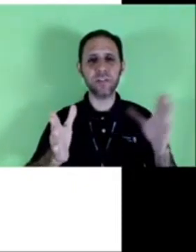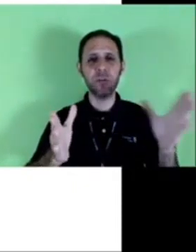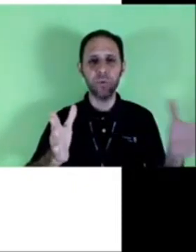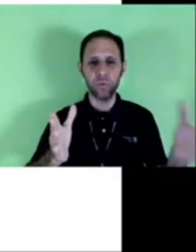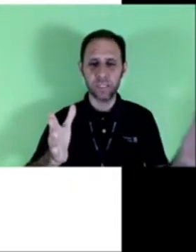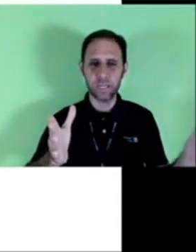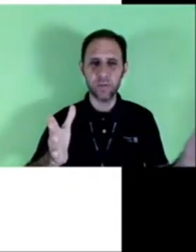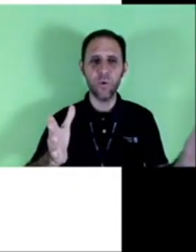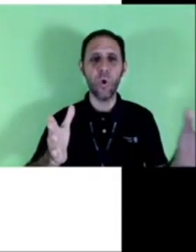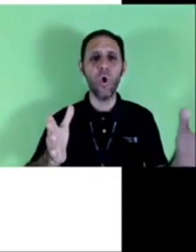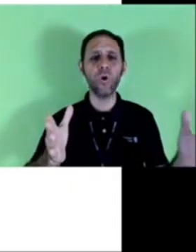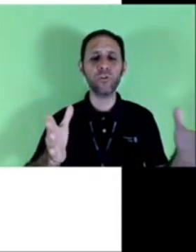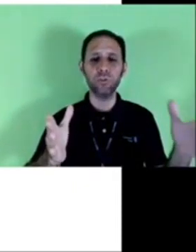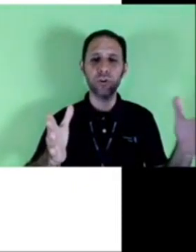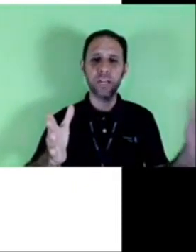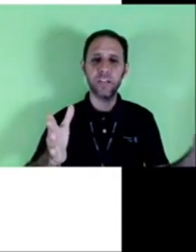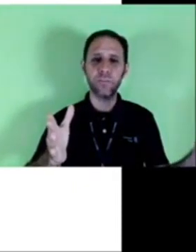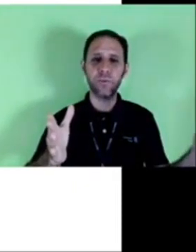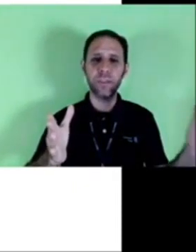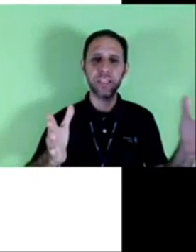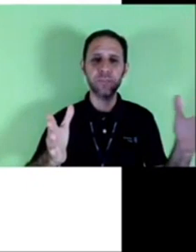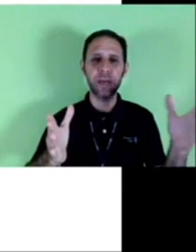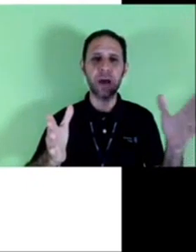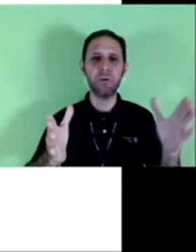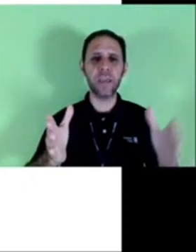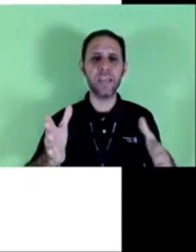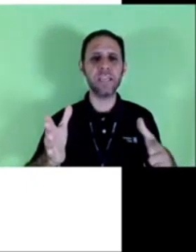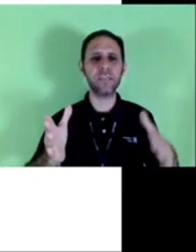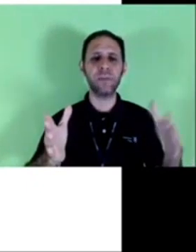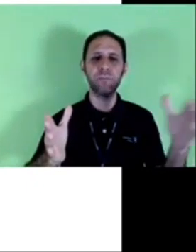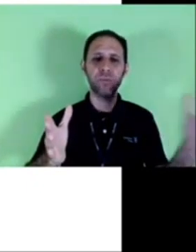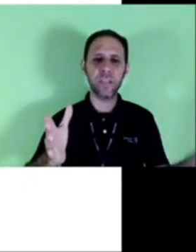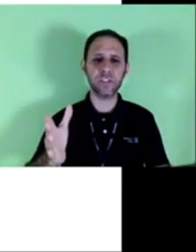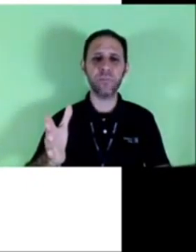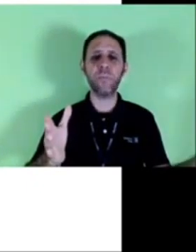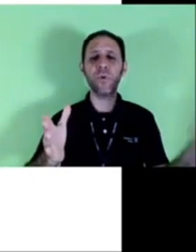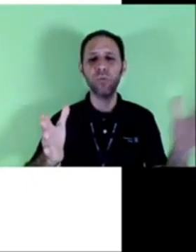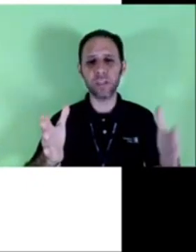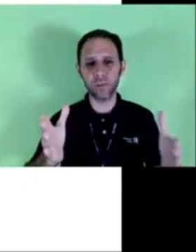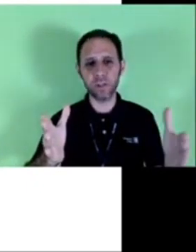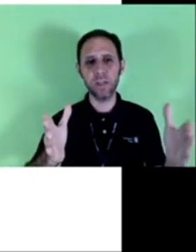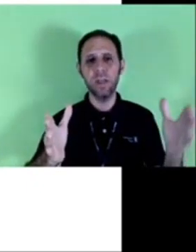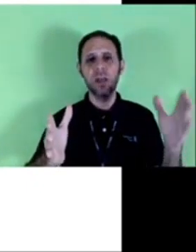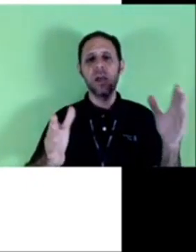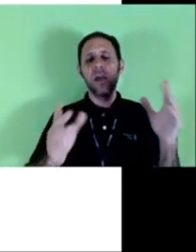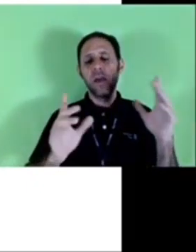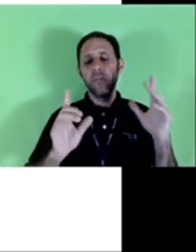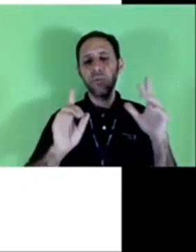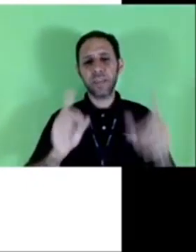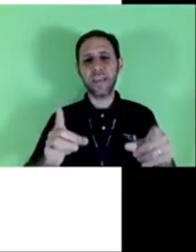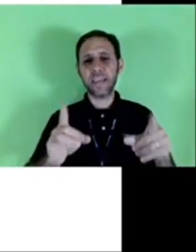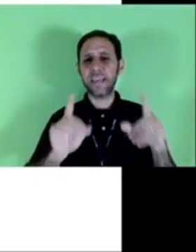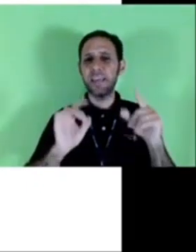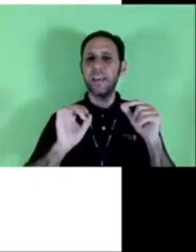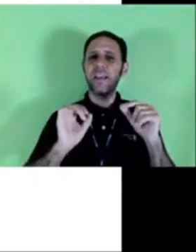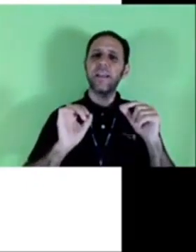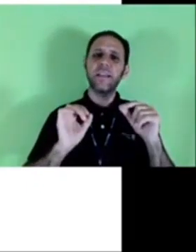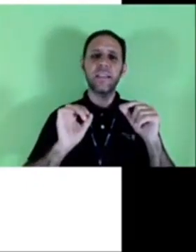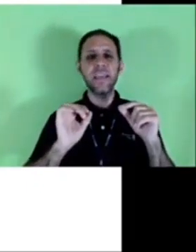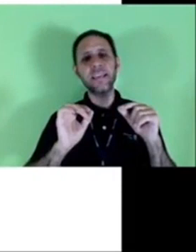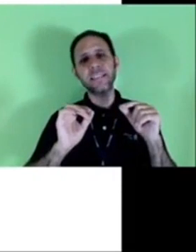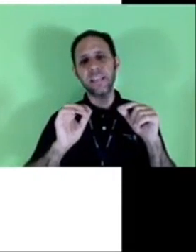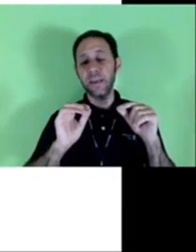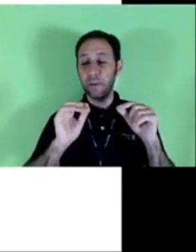poderão fazer uma procuração, outorgando poderes para alguém receber poderes como procurador. Por que que